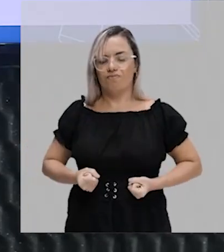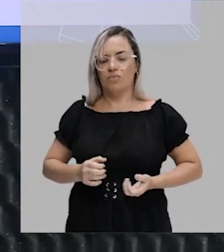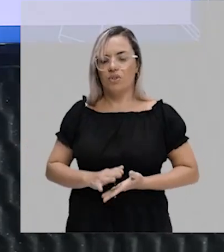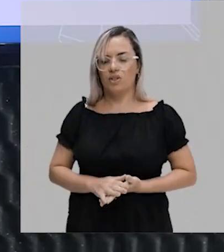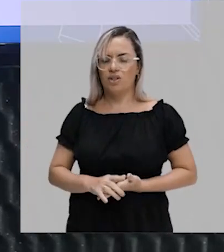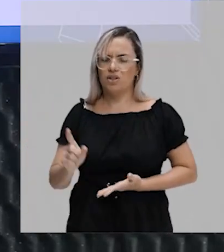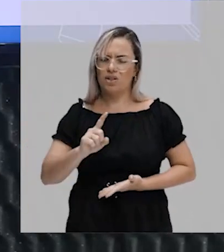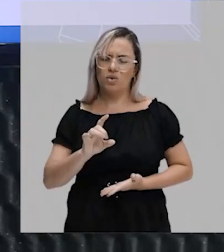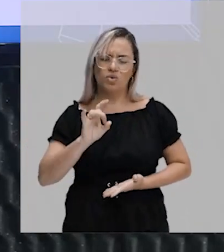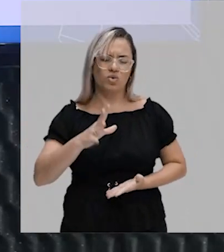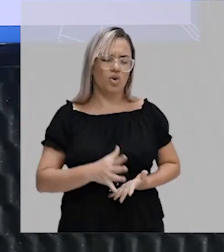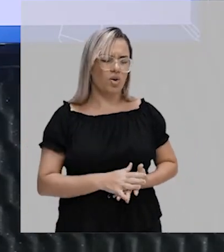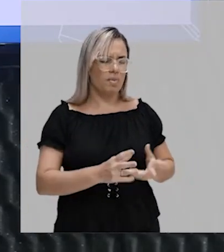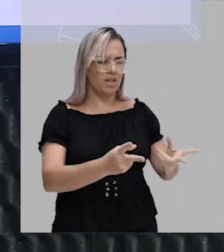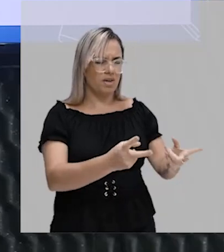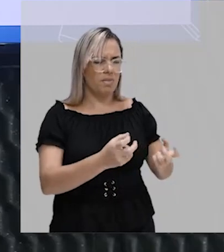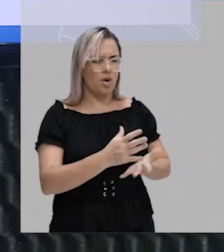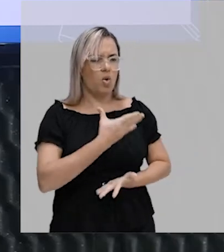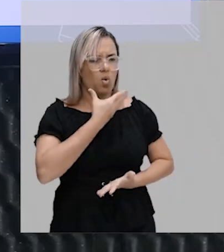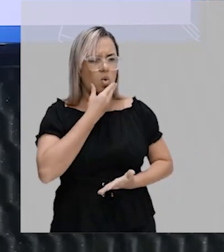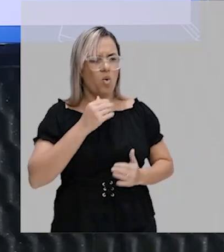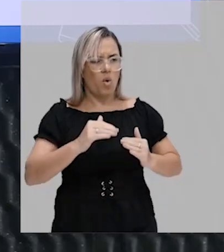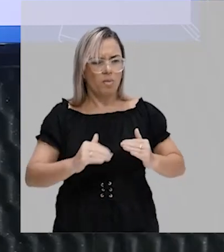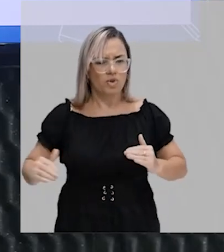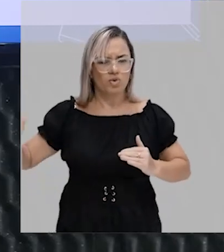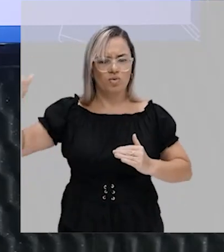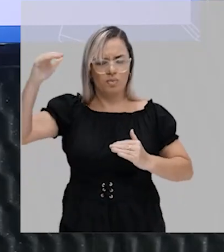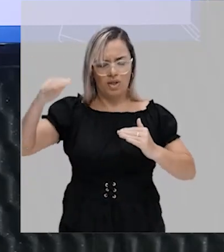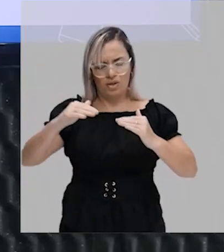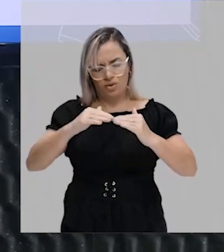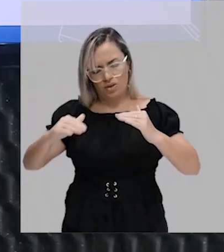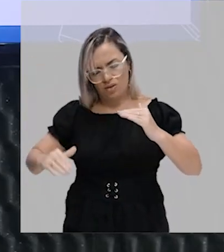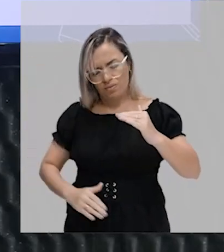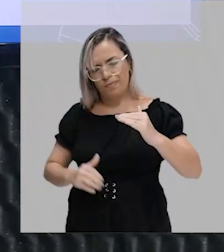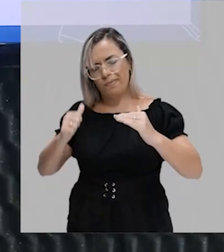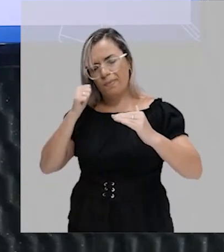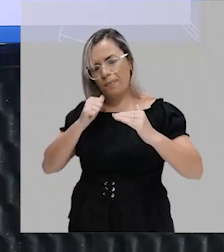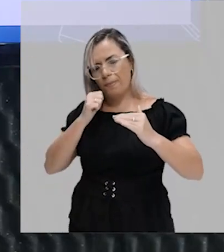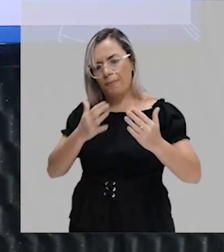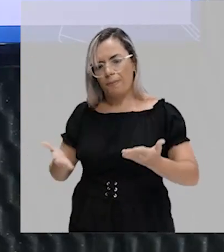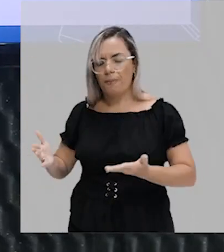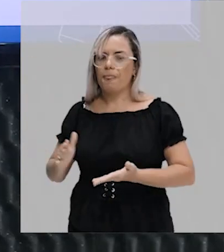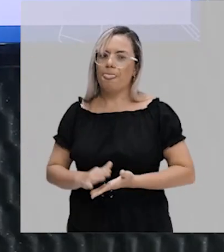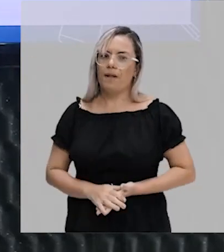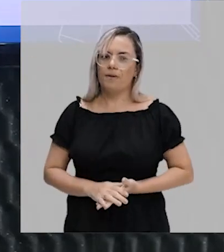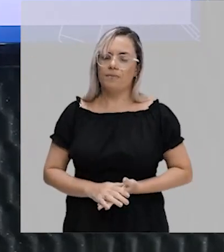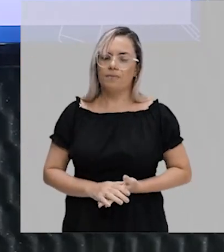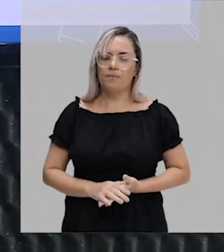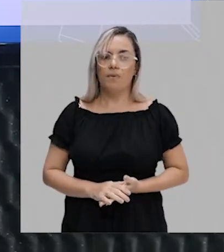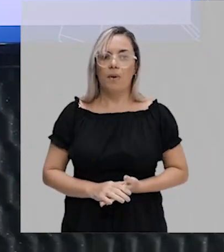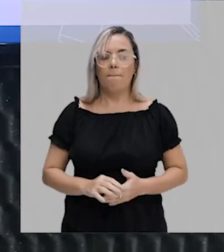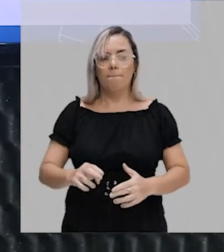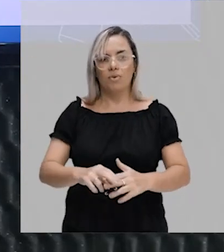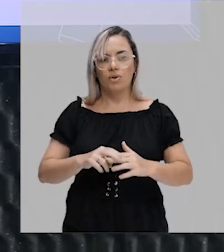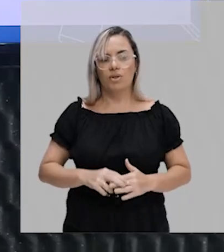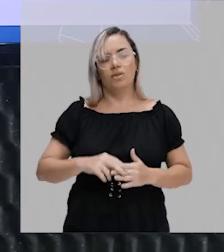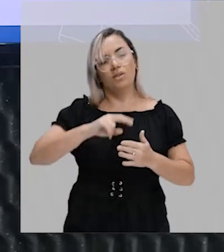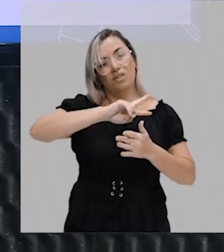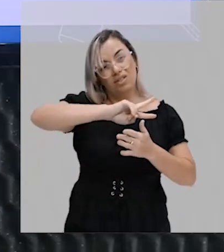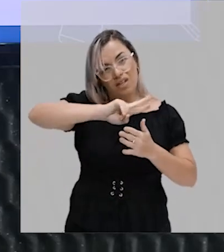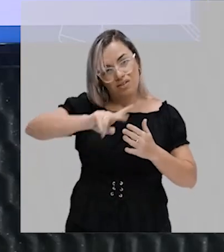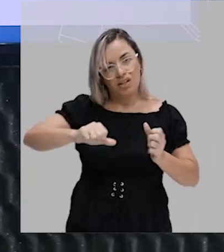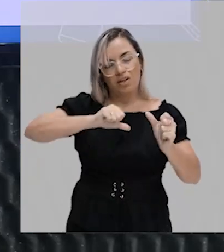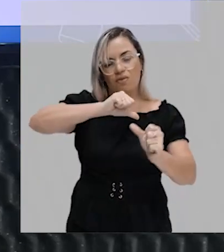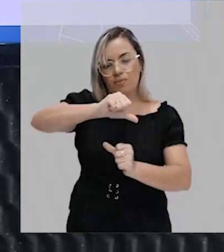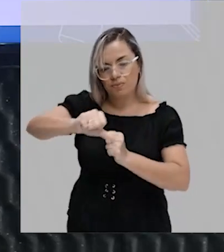percebam o homem como superior às mulheres. Se é variável, é possível criar um outro padrão,